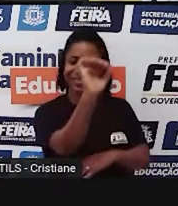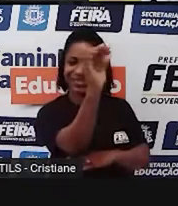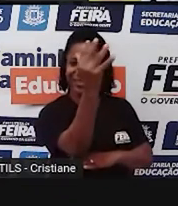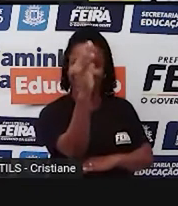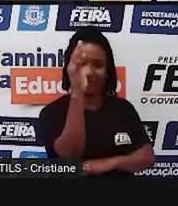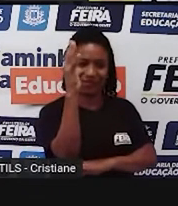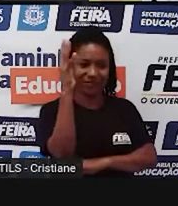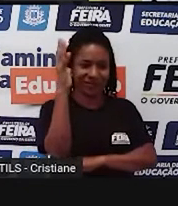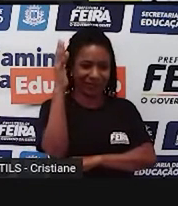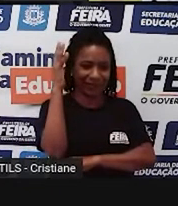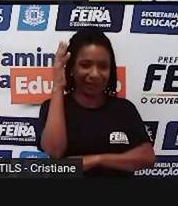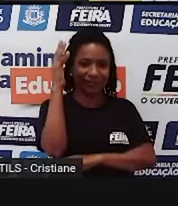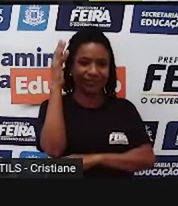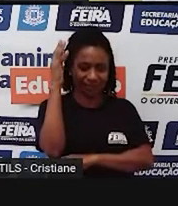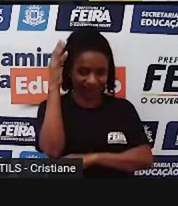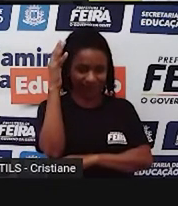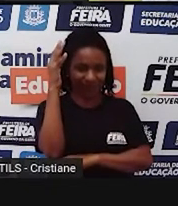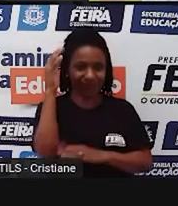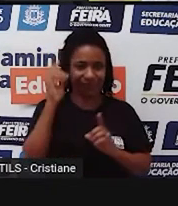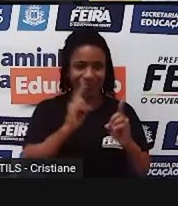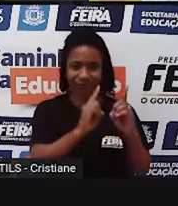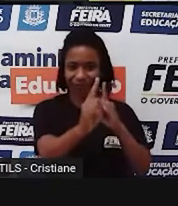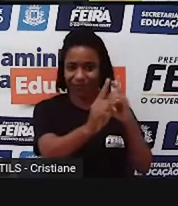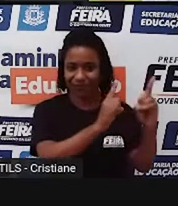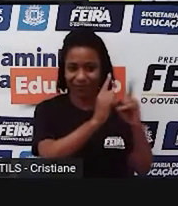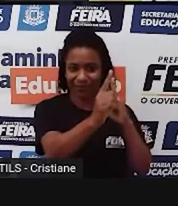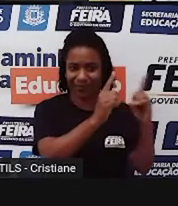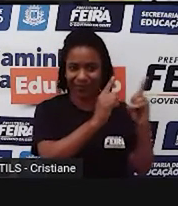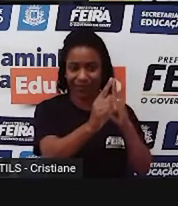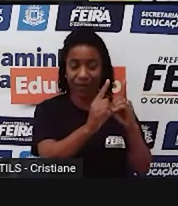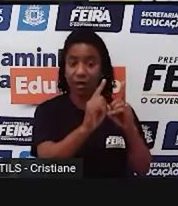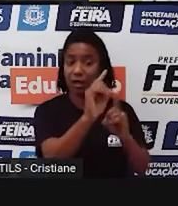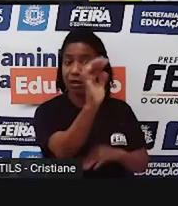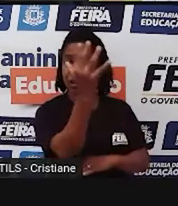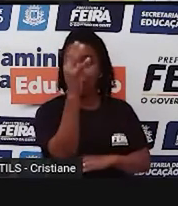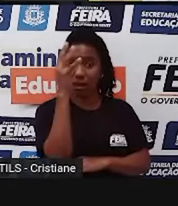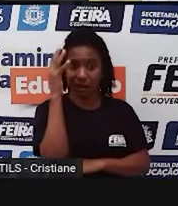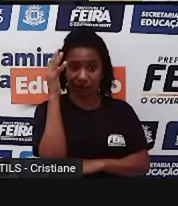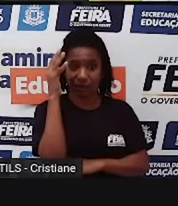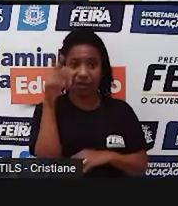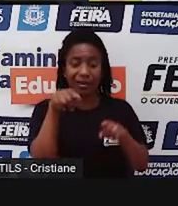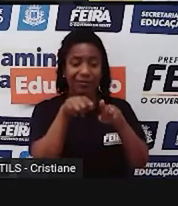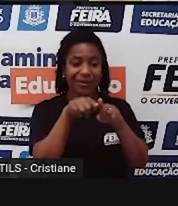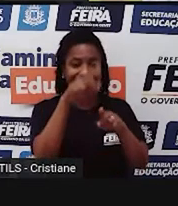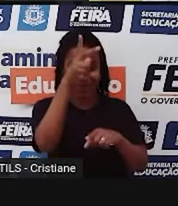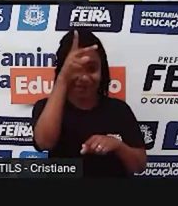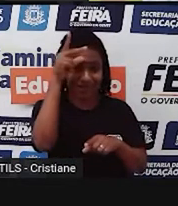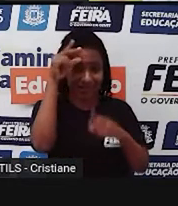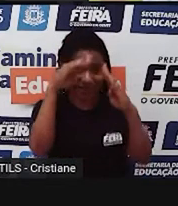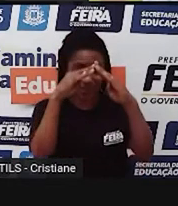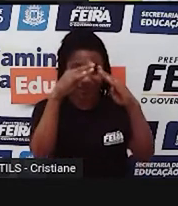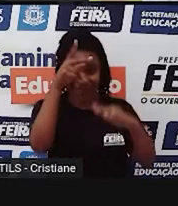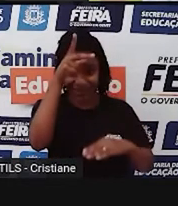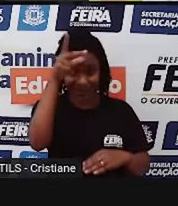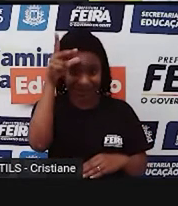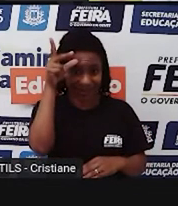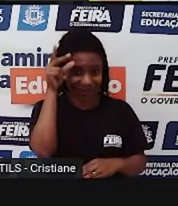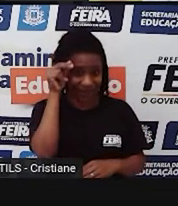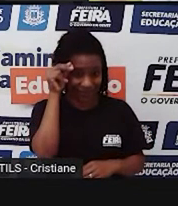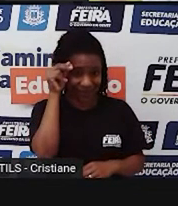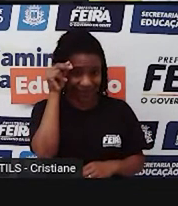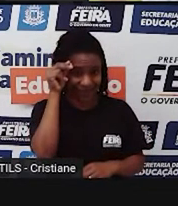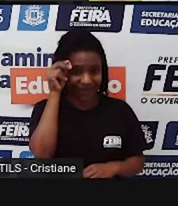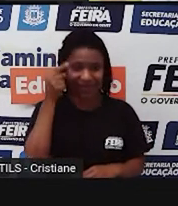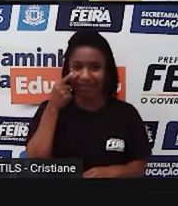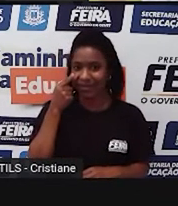tudo, aqui o passo municipal, né, a prefeitura, aqui a gente também, ó, vai observar, aqui a prefeitura está aqui, desse lado aqui, é um